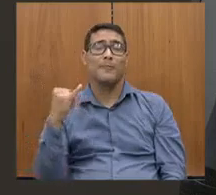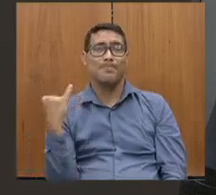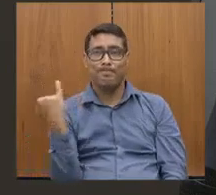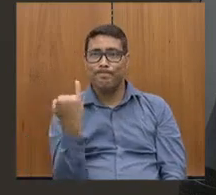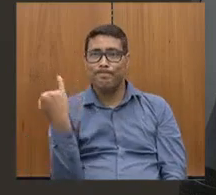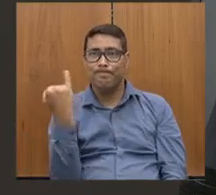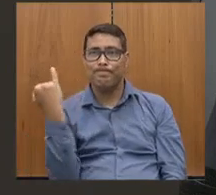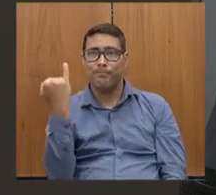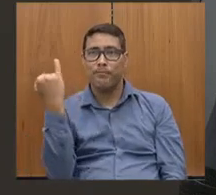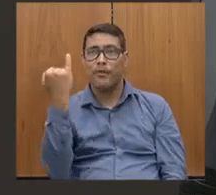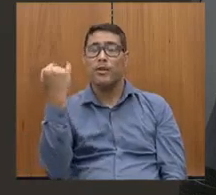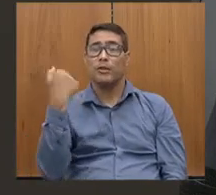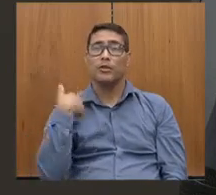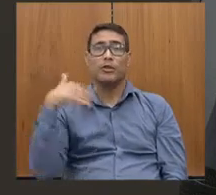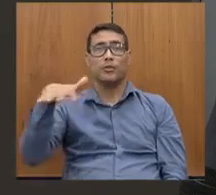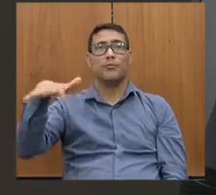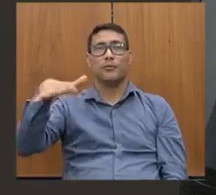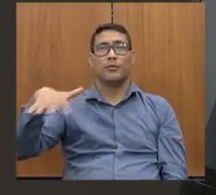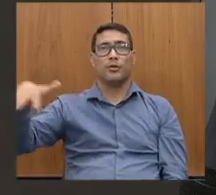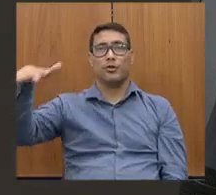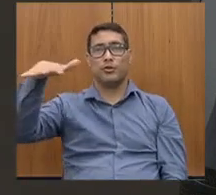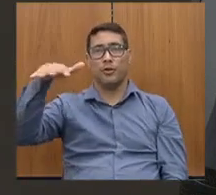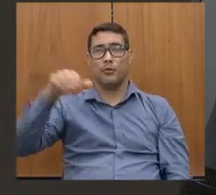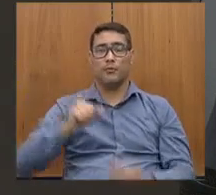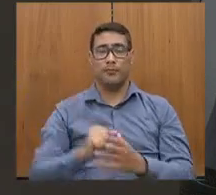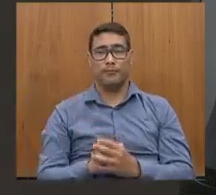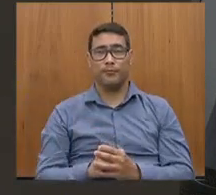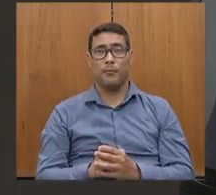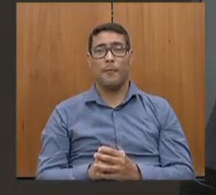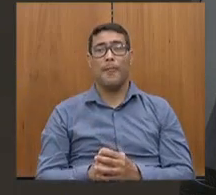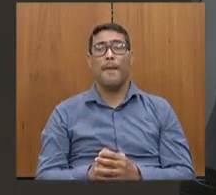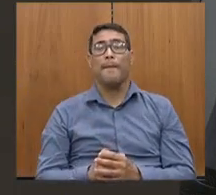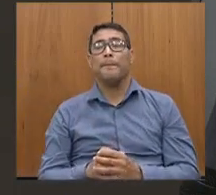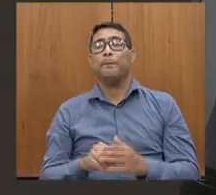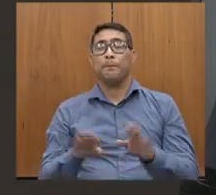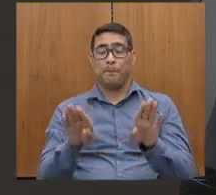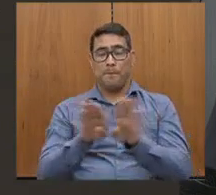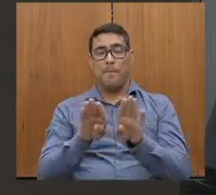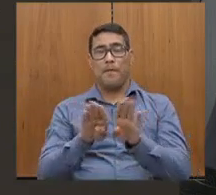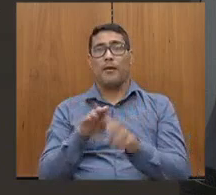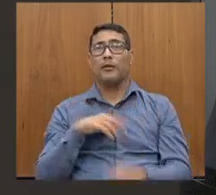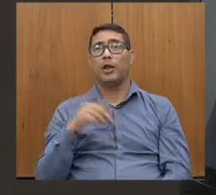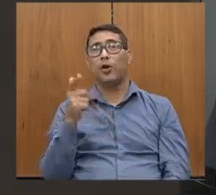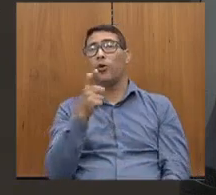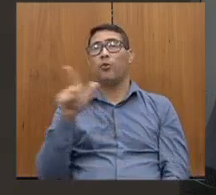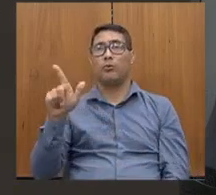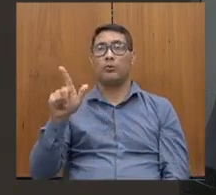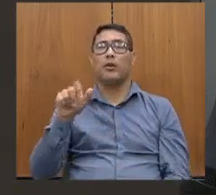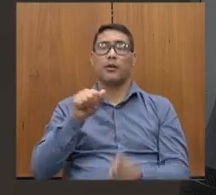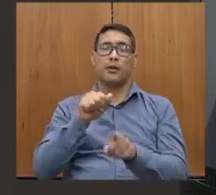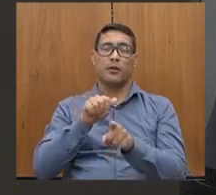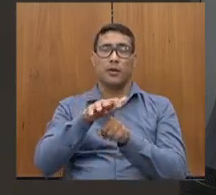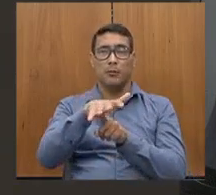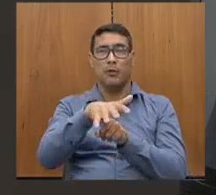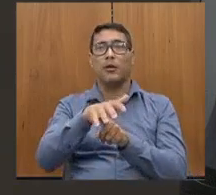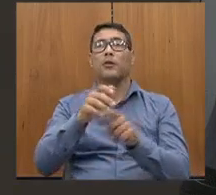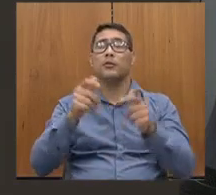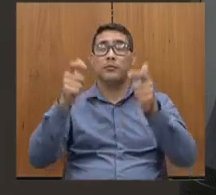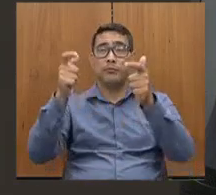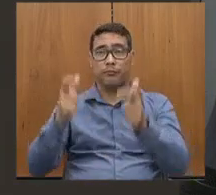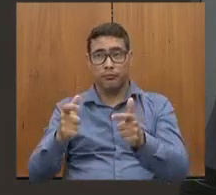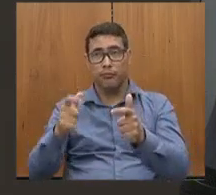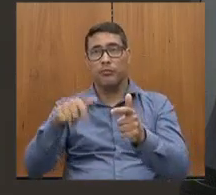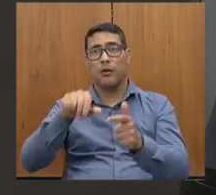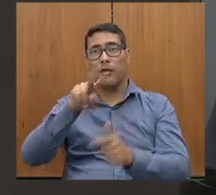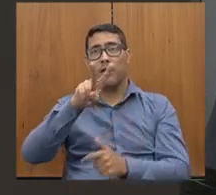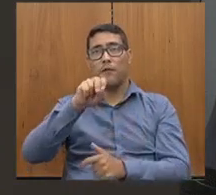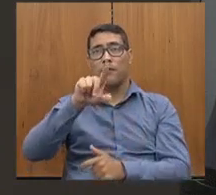para a nossa região. E temos outras demandas locais lá no Vale do Aço, mas